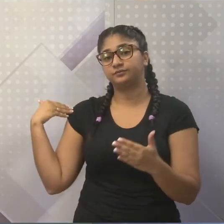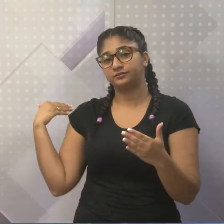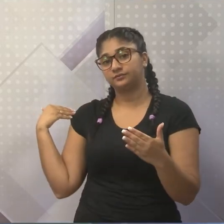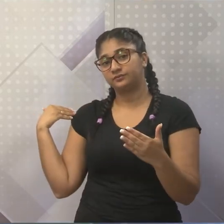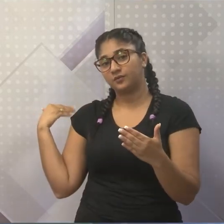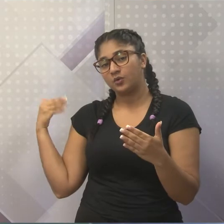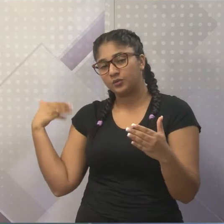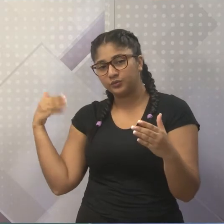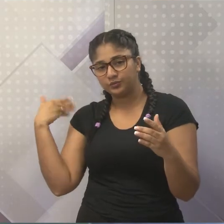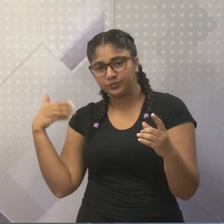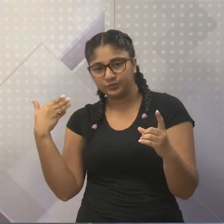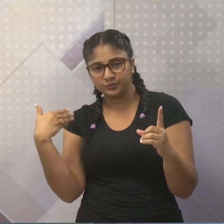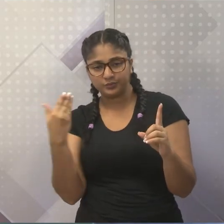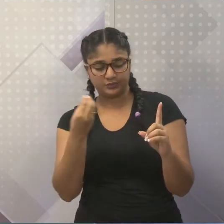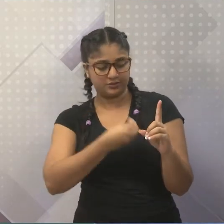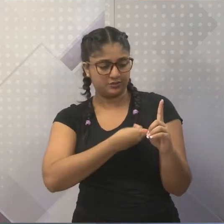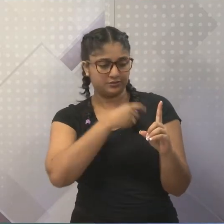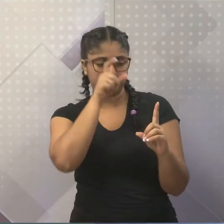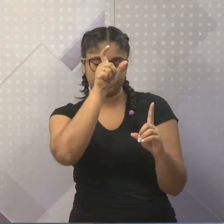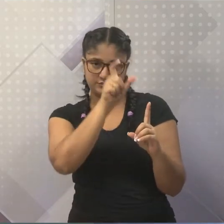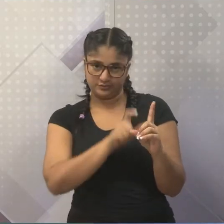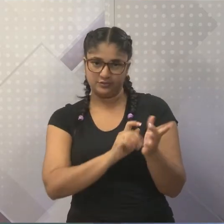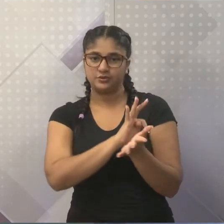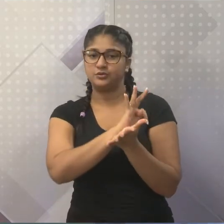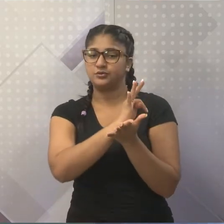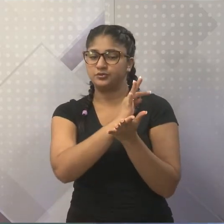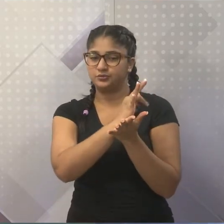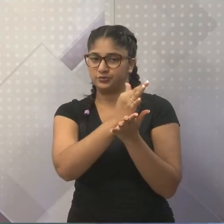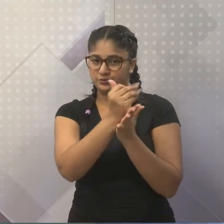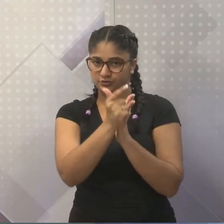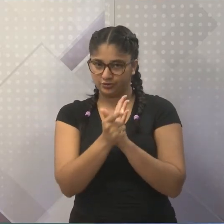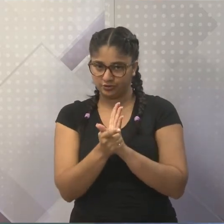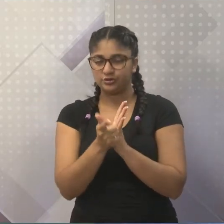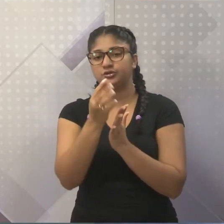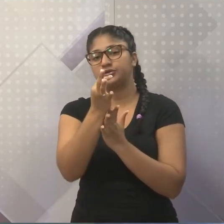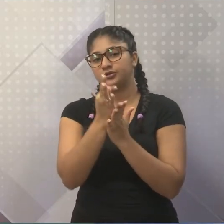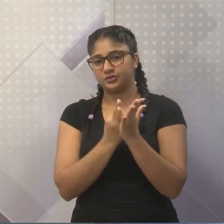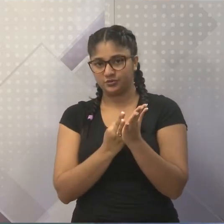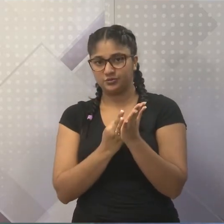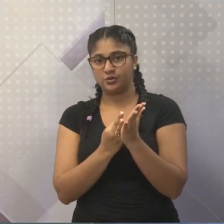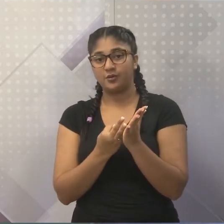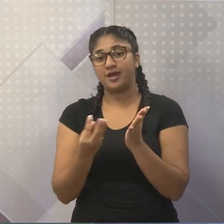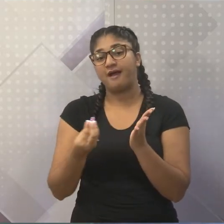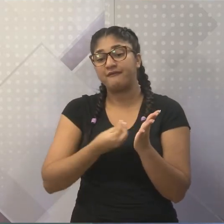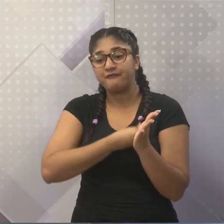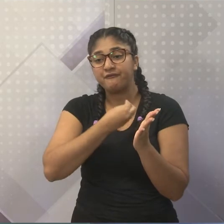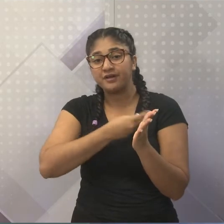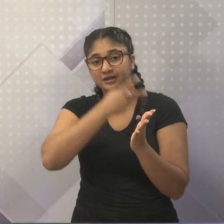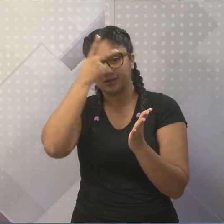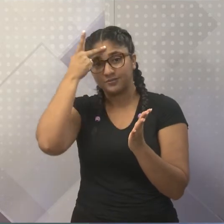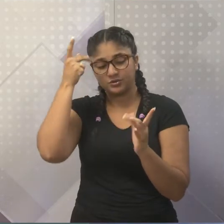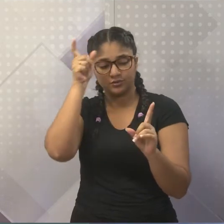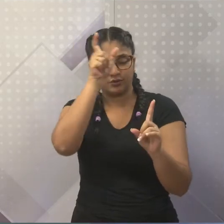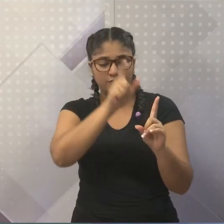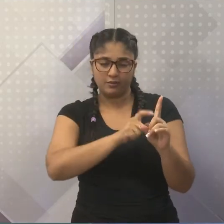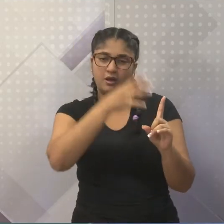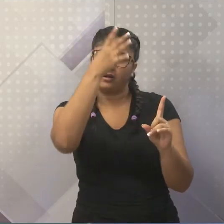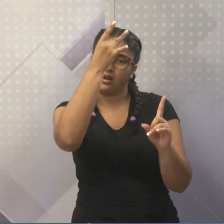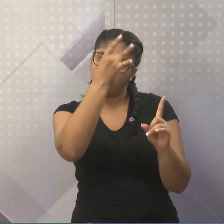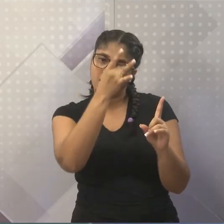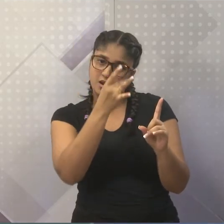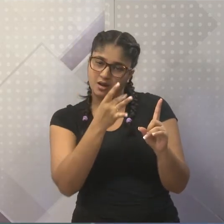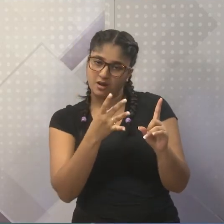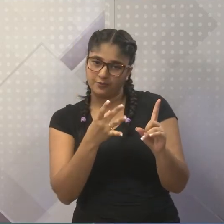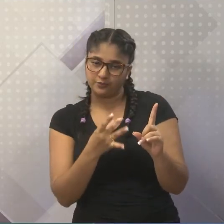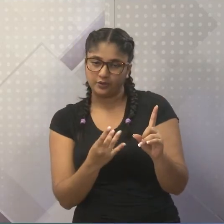caracterizada, é um gênero textual, certo? Muito utilizado. A biografia é contar a vida de alguém, certo? Desde o